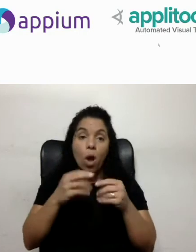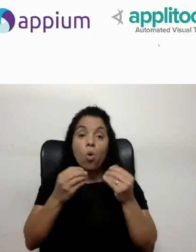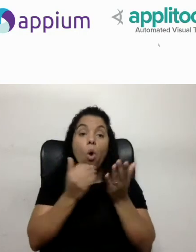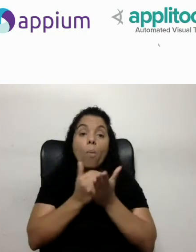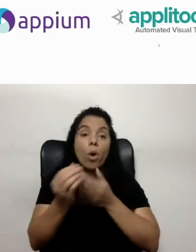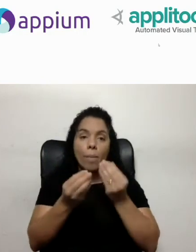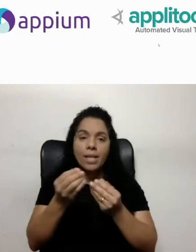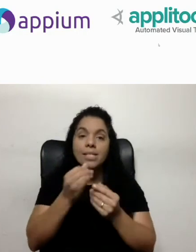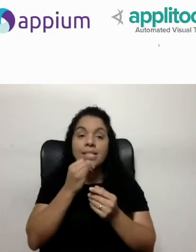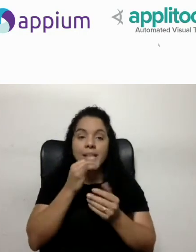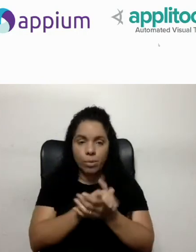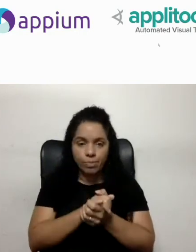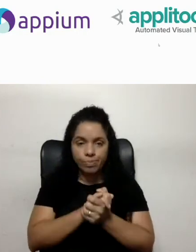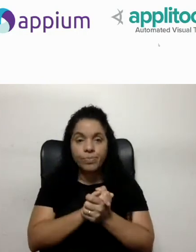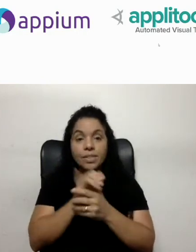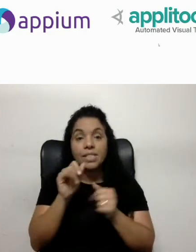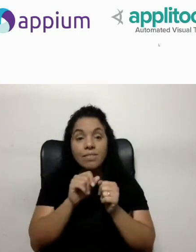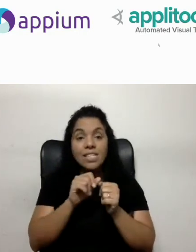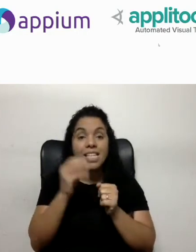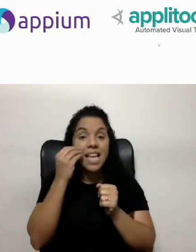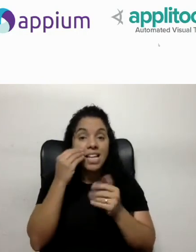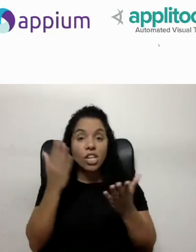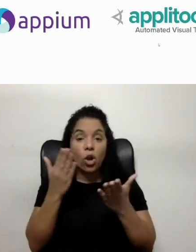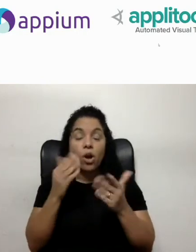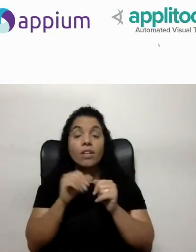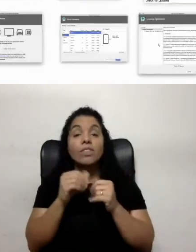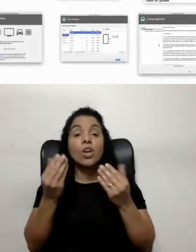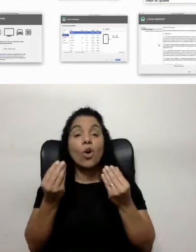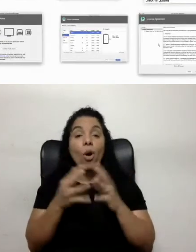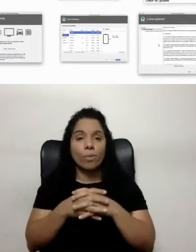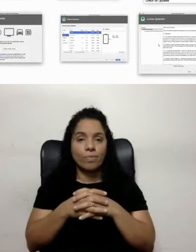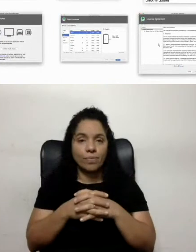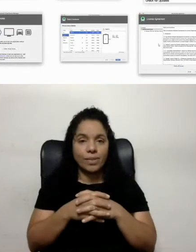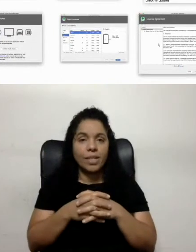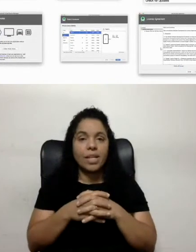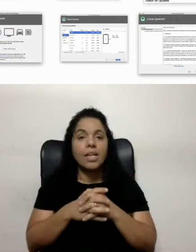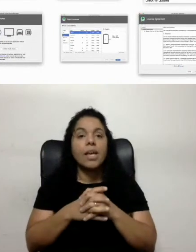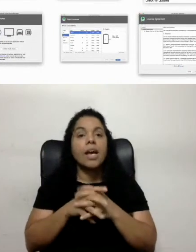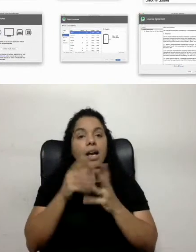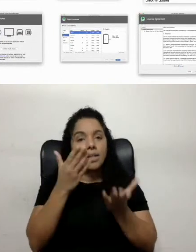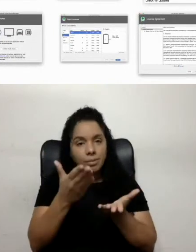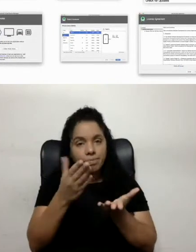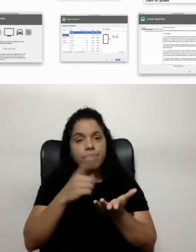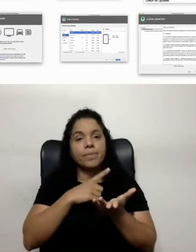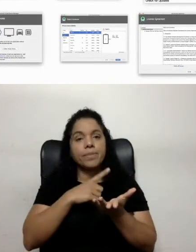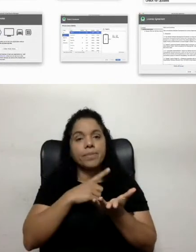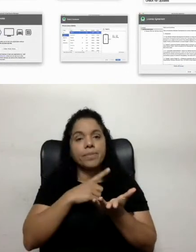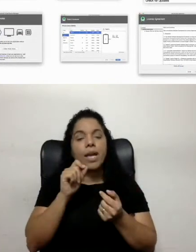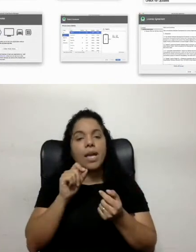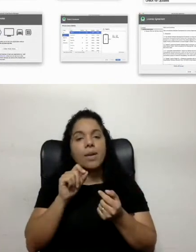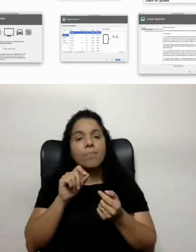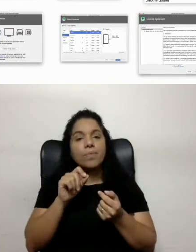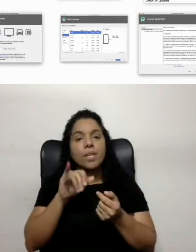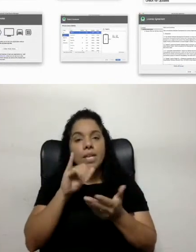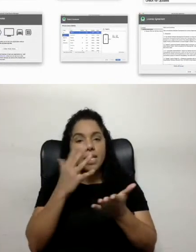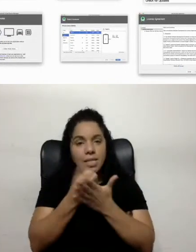aí? Vamos supor que a gente fosse fazer agora esse teste. Como é que a gente iria fazer isso aí? Aqui, a gente iria instalar, no